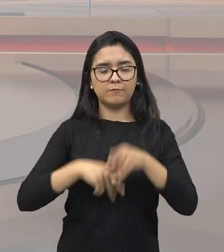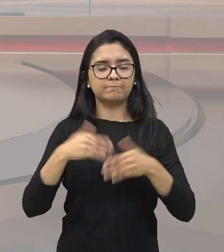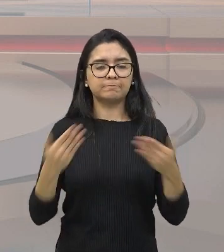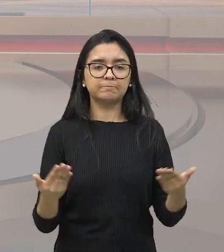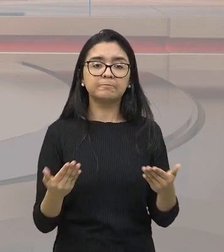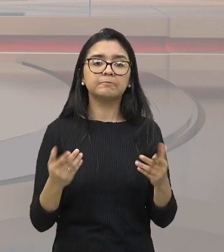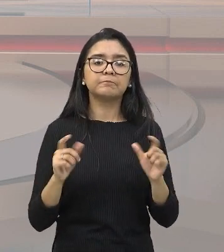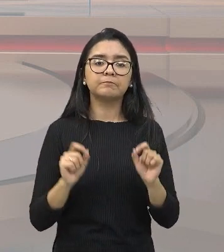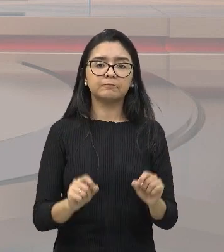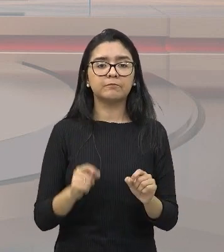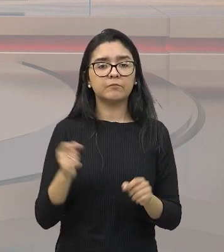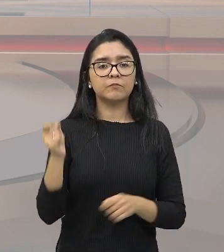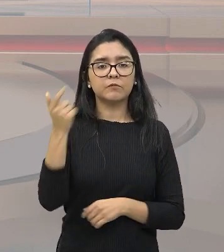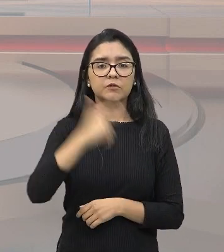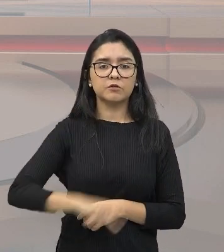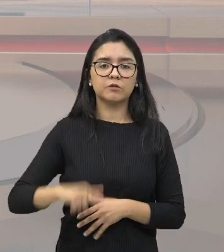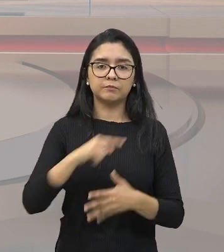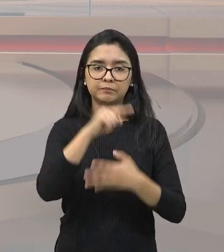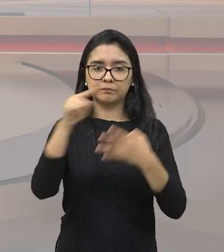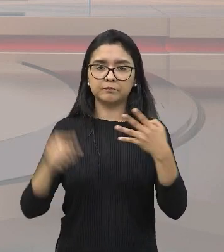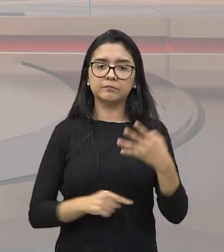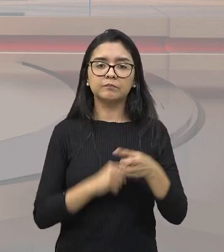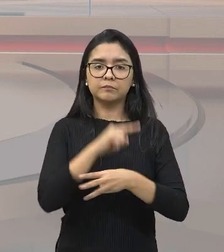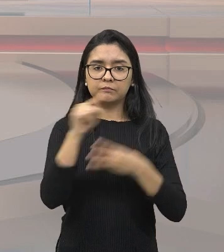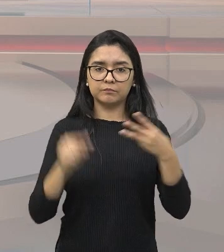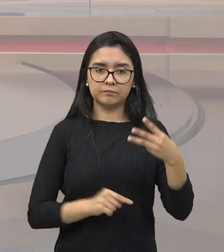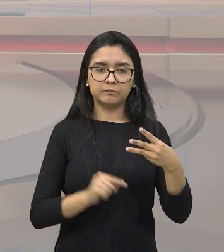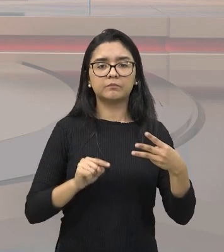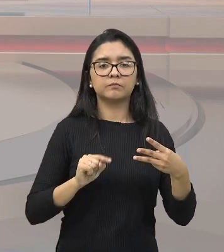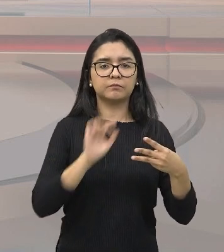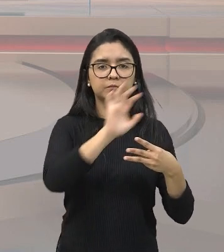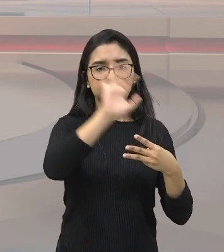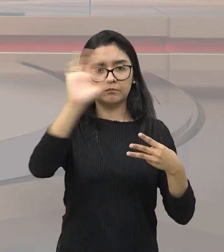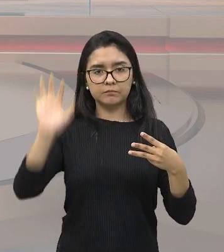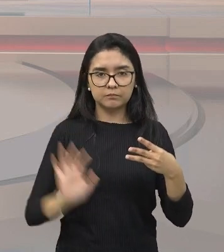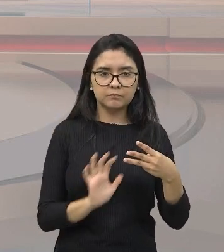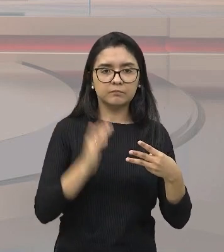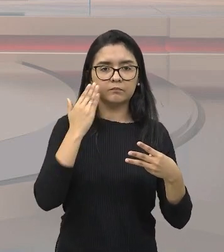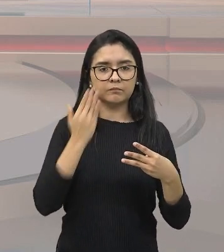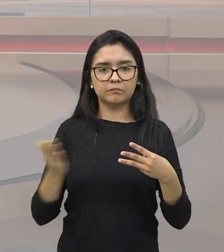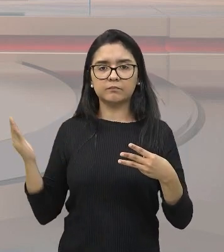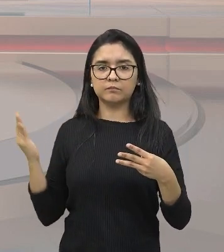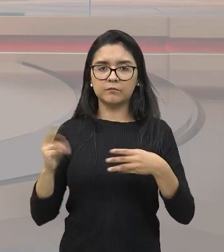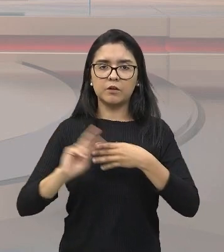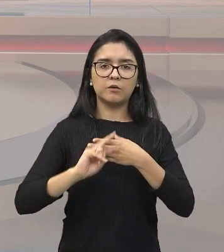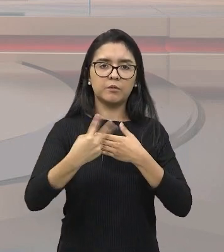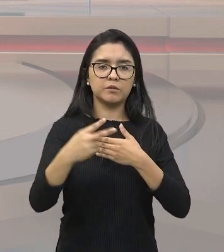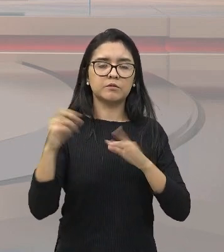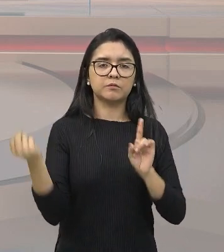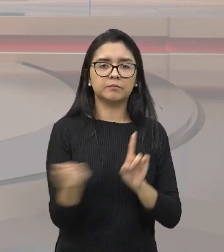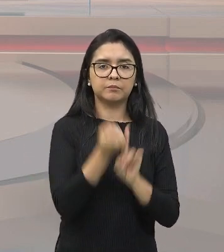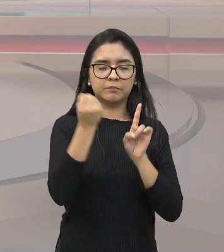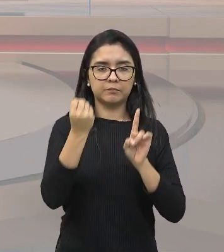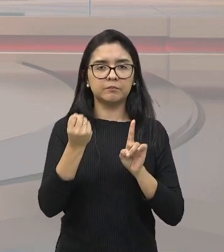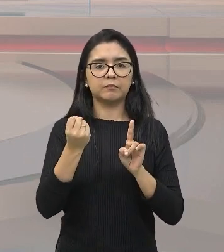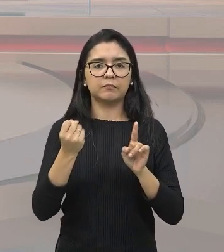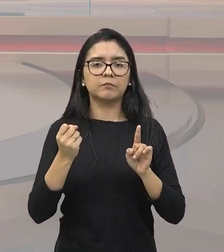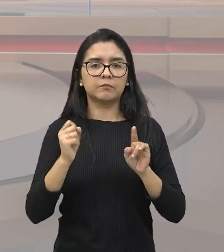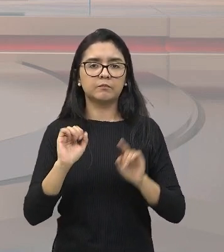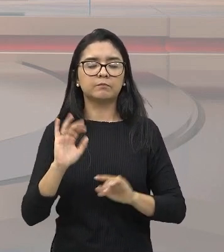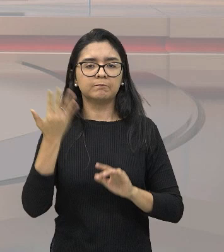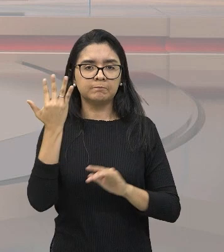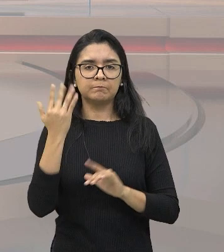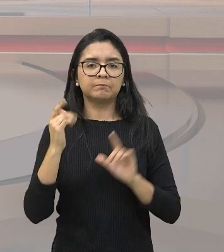E aqui temos novamente os três continentes que nós verificamos nessas consequências e os impactos que sofreram a partir do